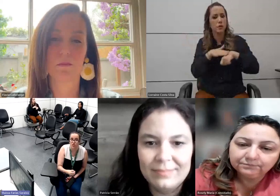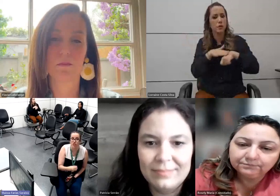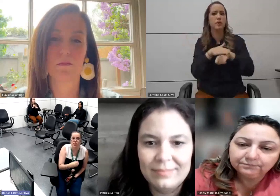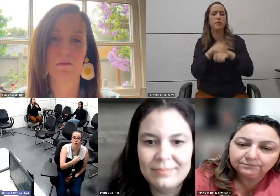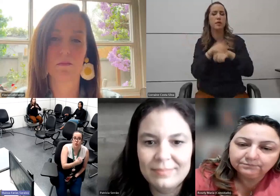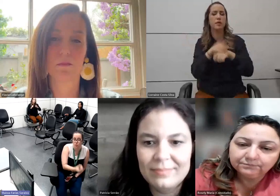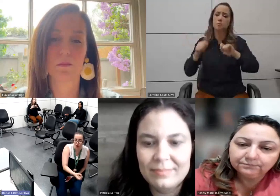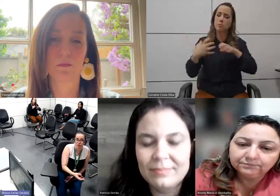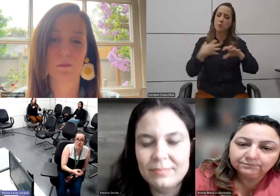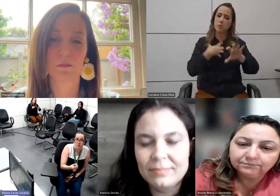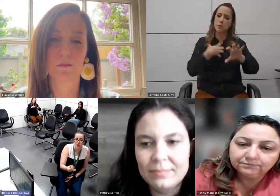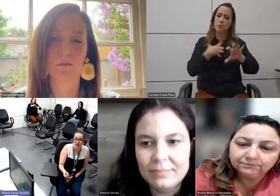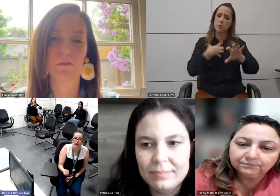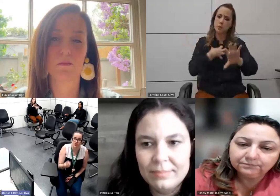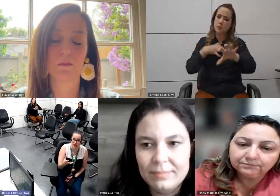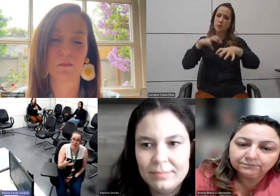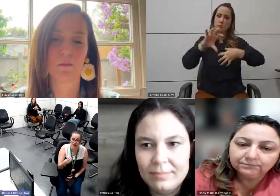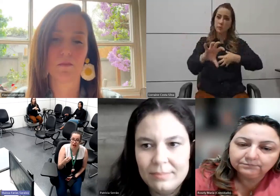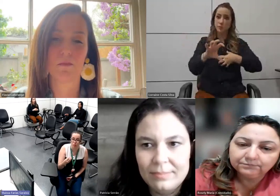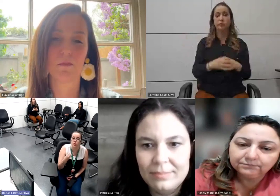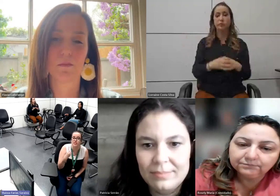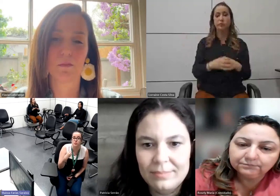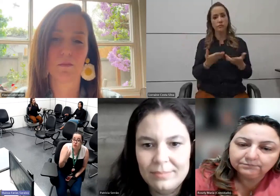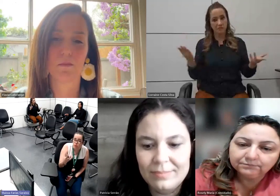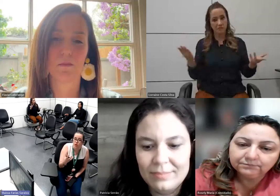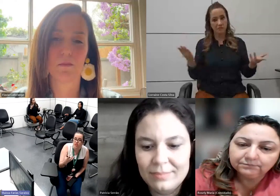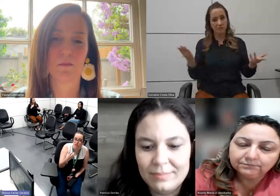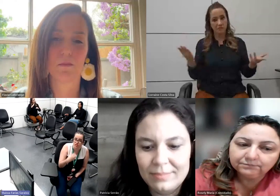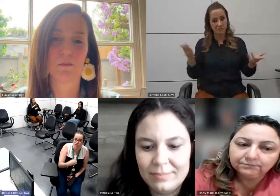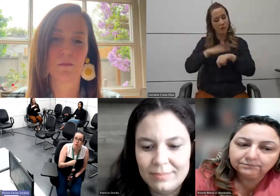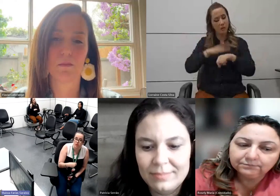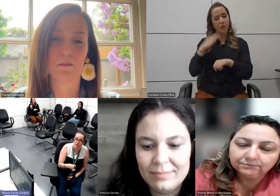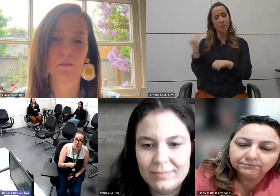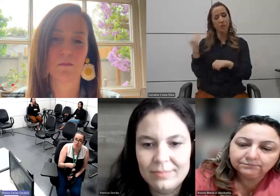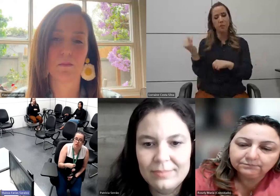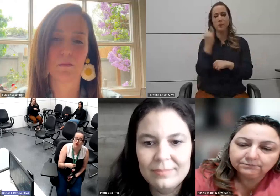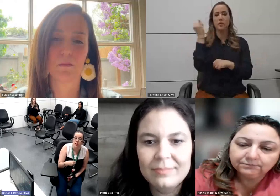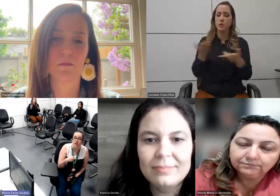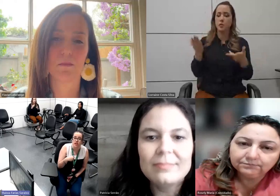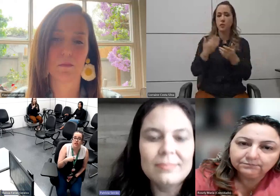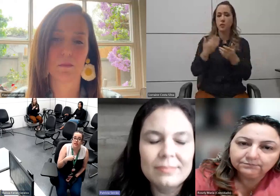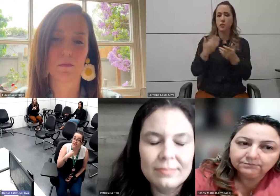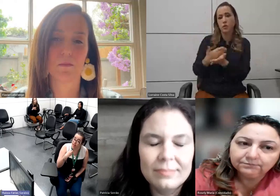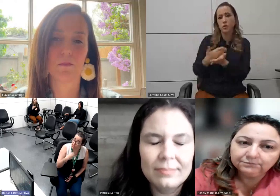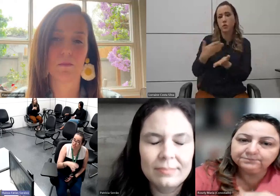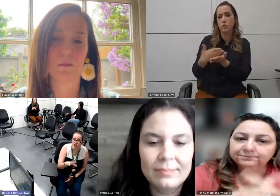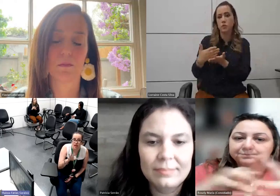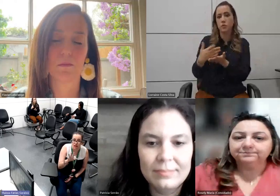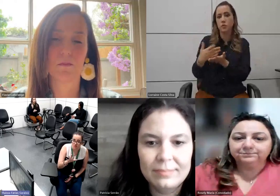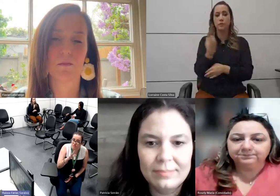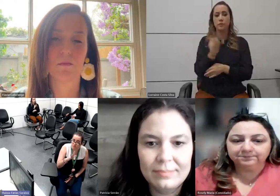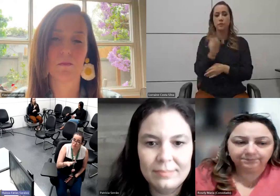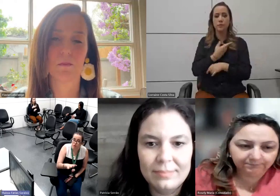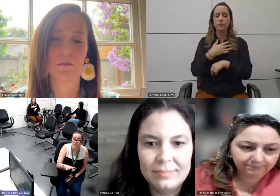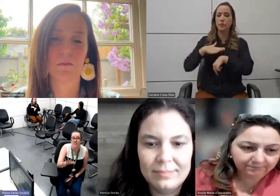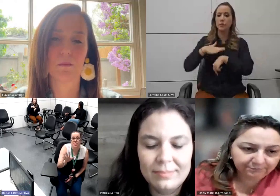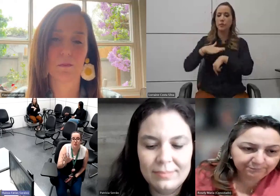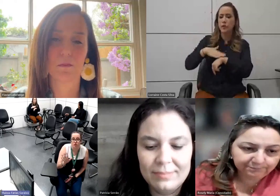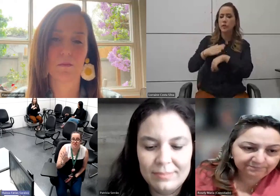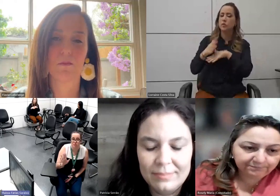vamos ter mais empatia com o próximo, né? Acho que é uma coisa muito importante que a gente começou e que a gente está